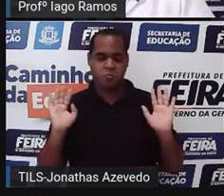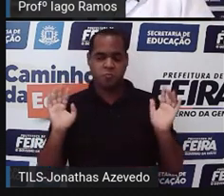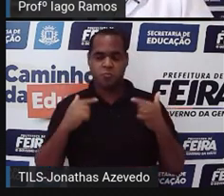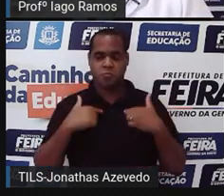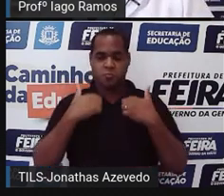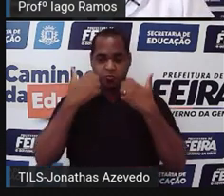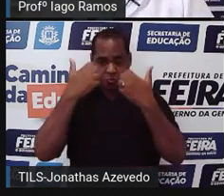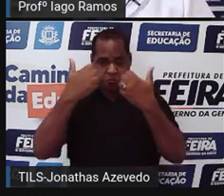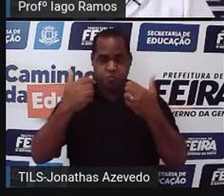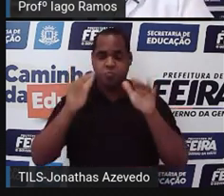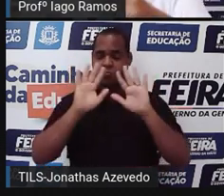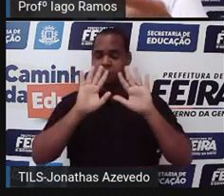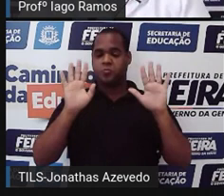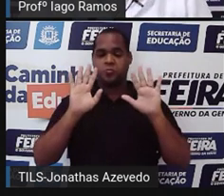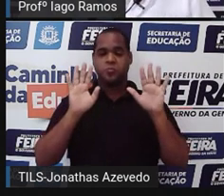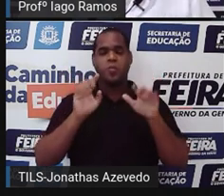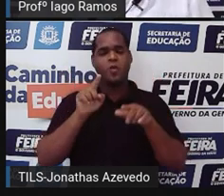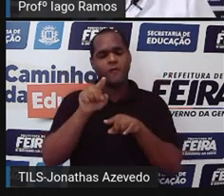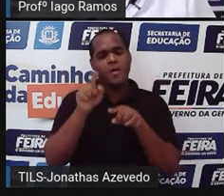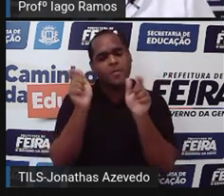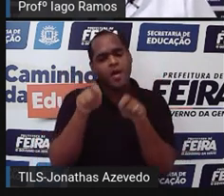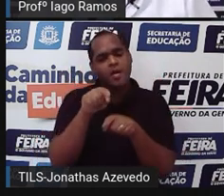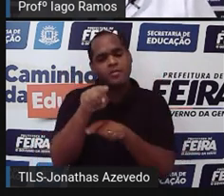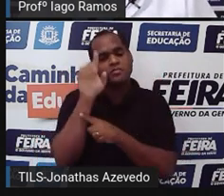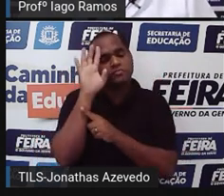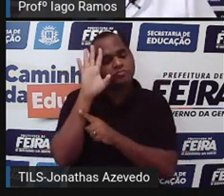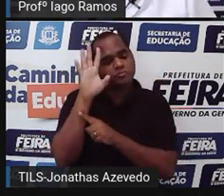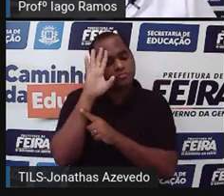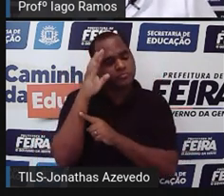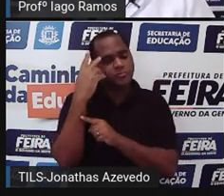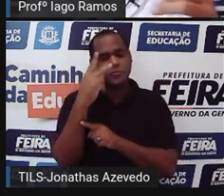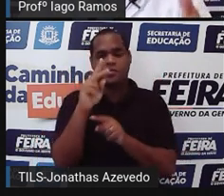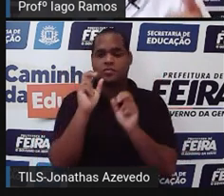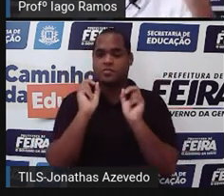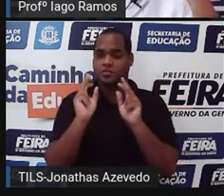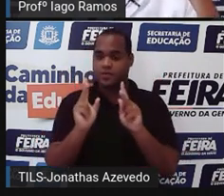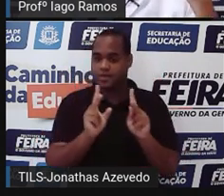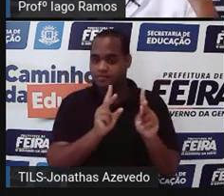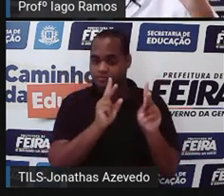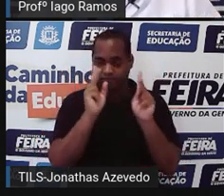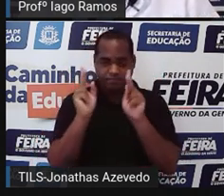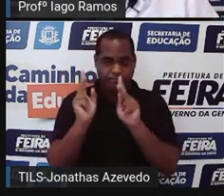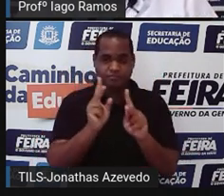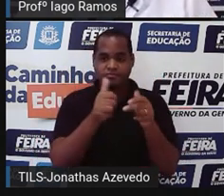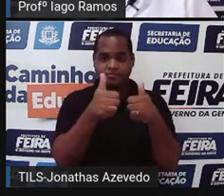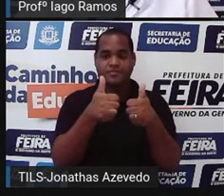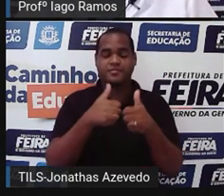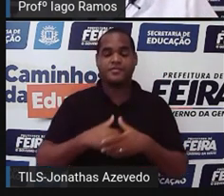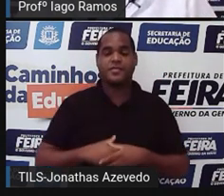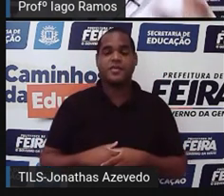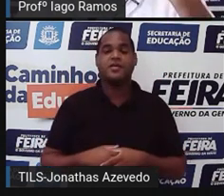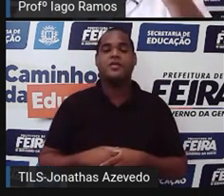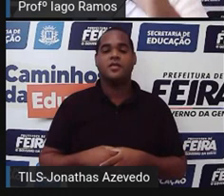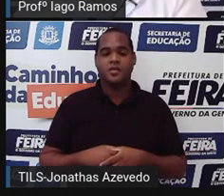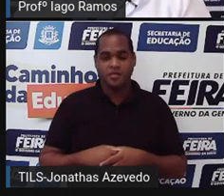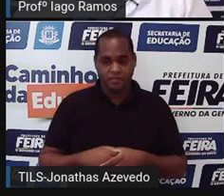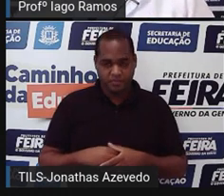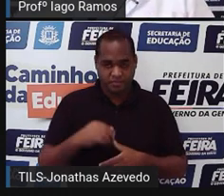trazendo a minha opinião e que você possa pensar na sua. Tá bom? Beleza? Bacana. Então,